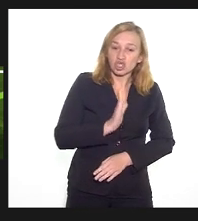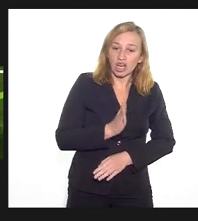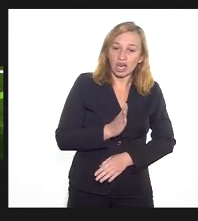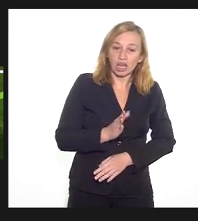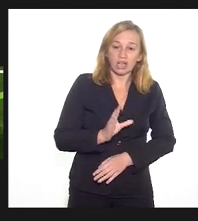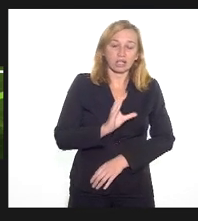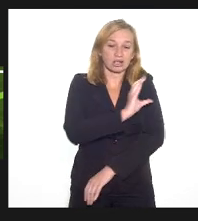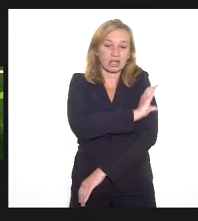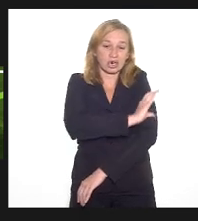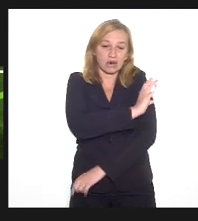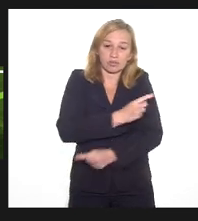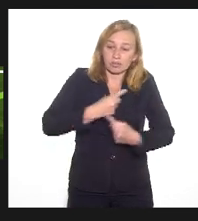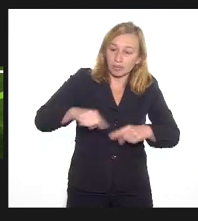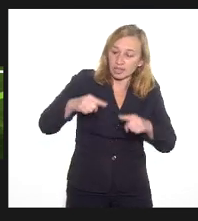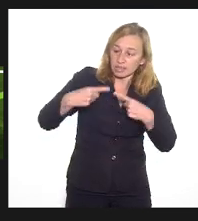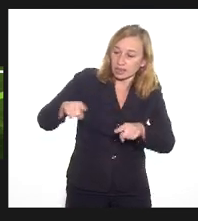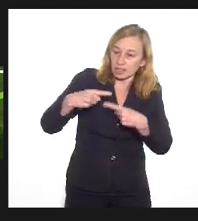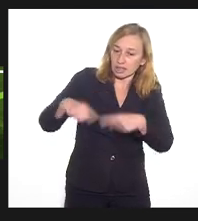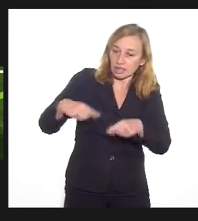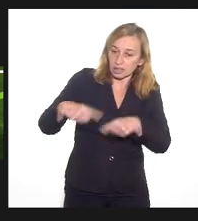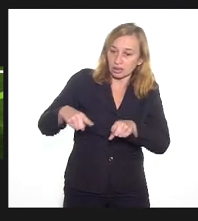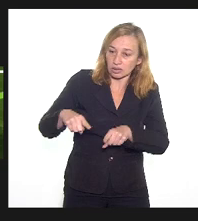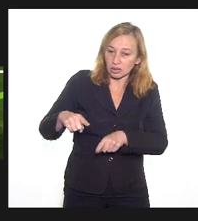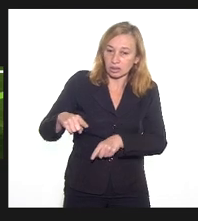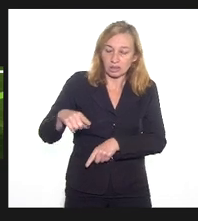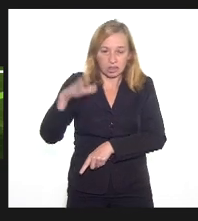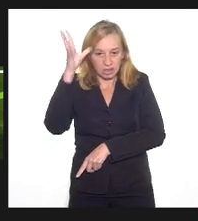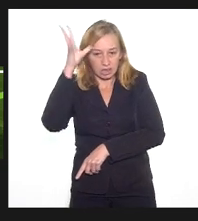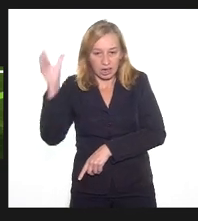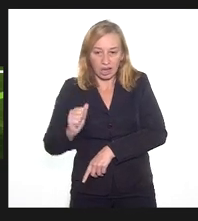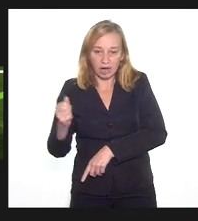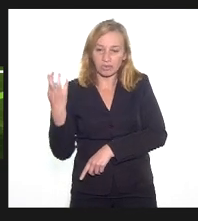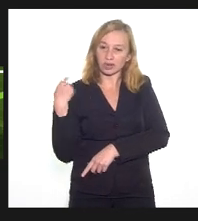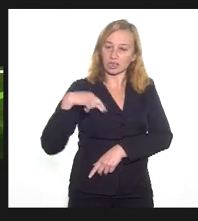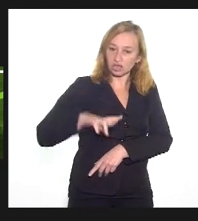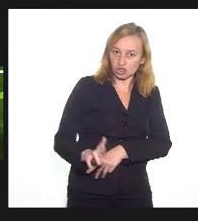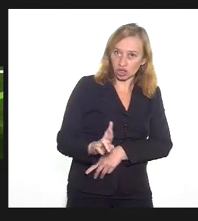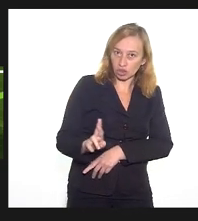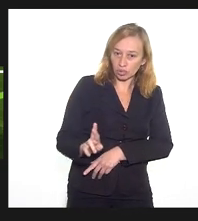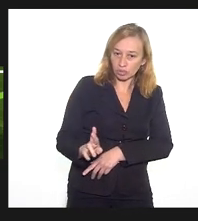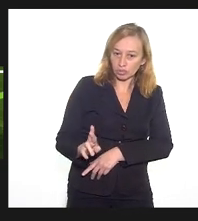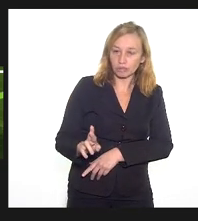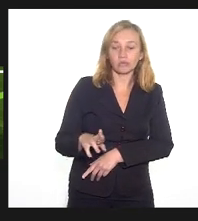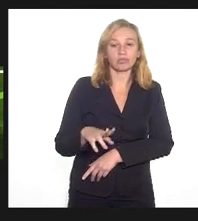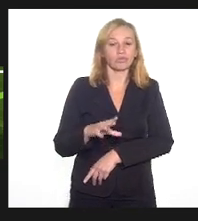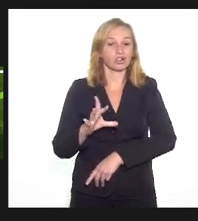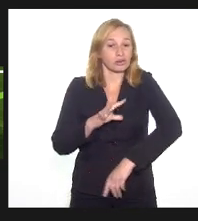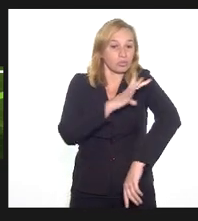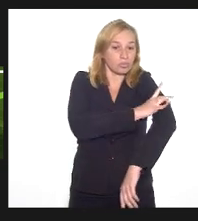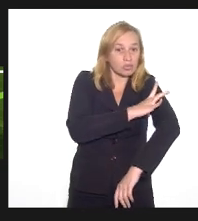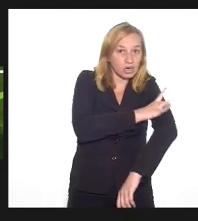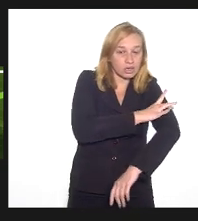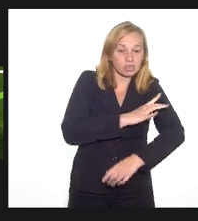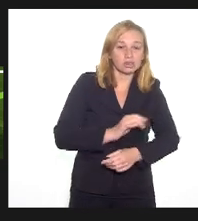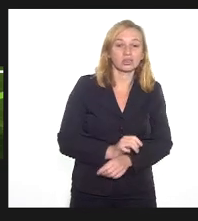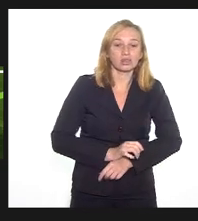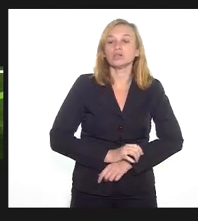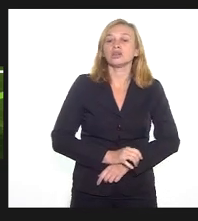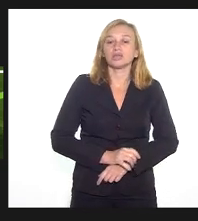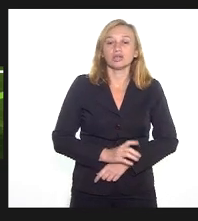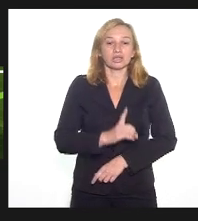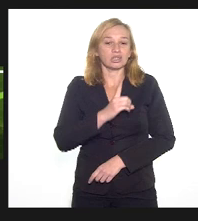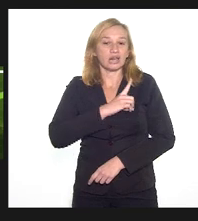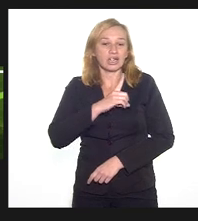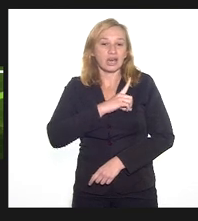Campos, perseguindo as religiões de matriz africana, especificamente afro-brasileira, vamos falar assim, com a umbanda, um braço do Estado por um delegado